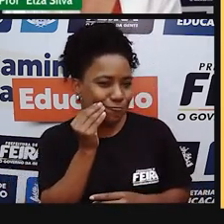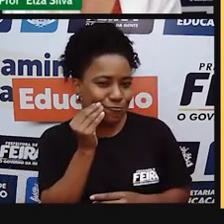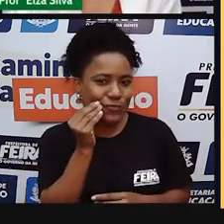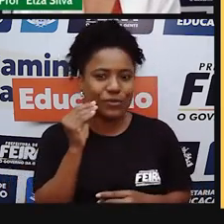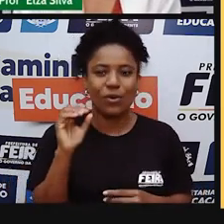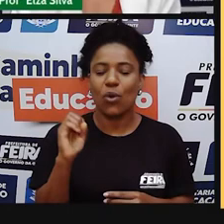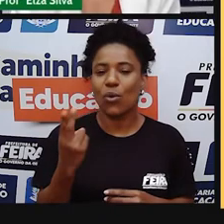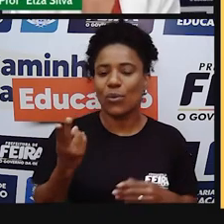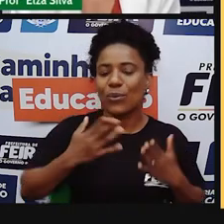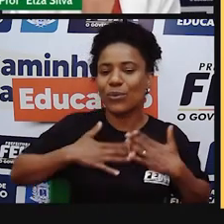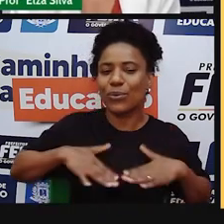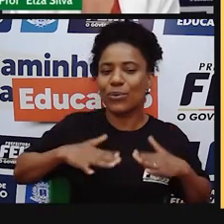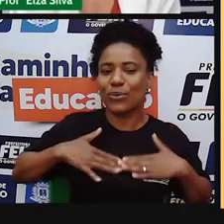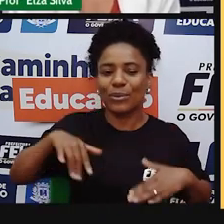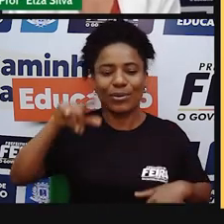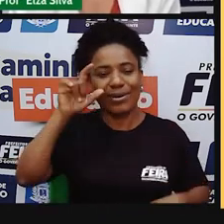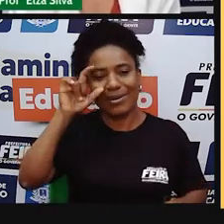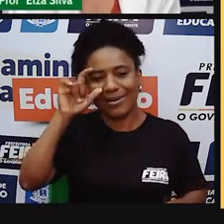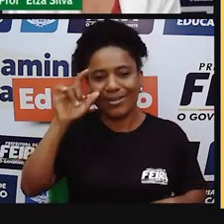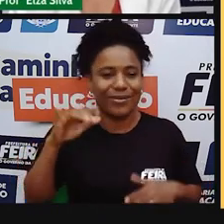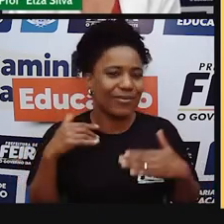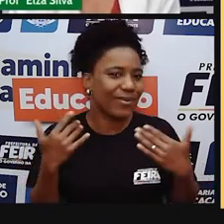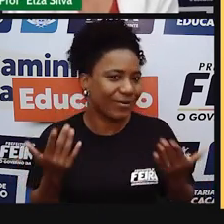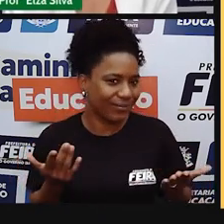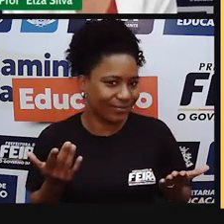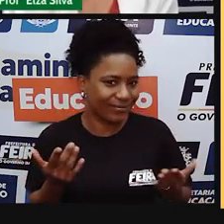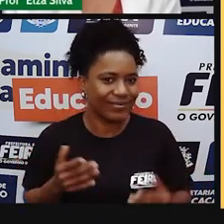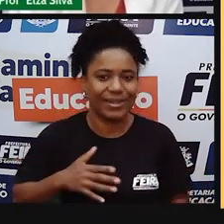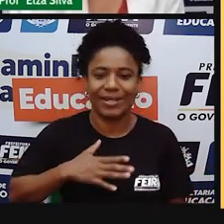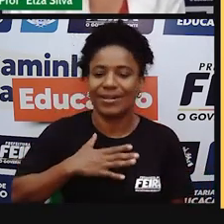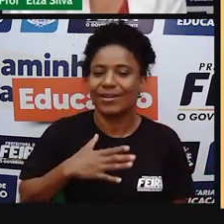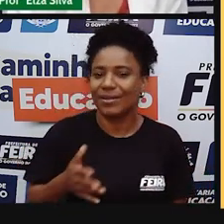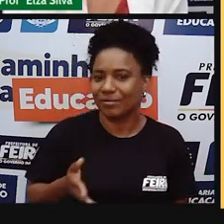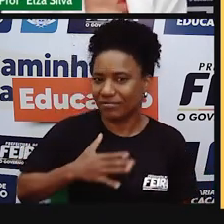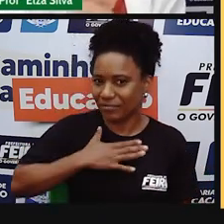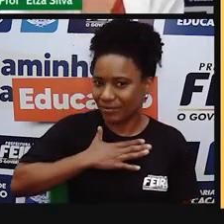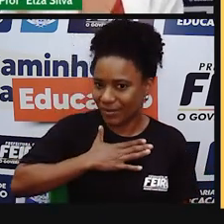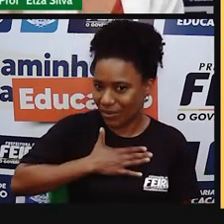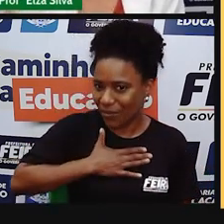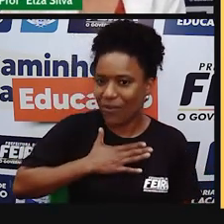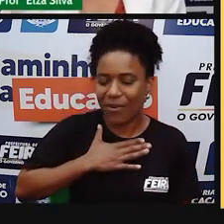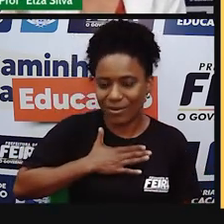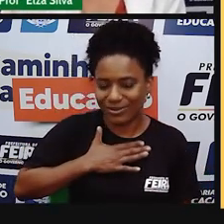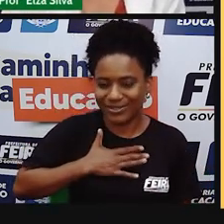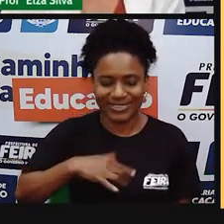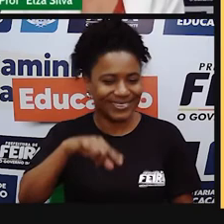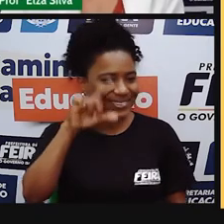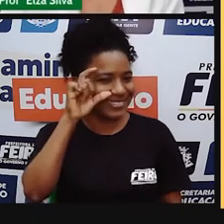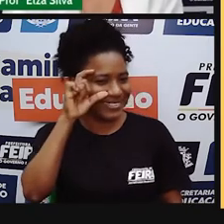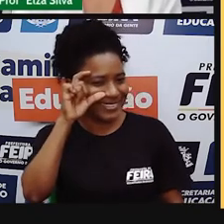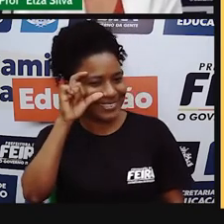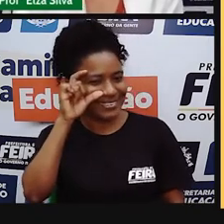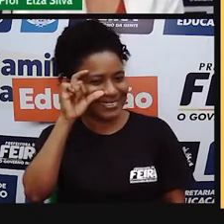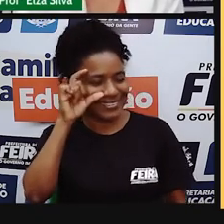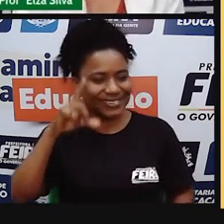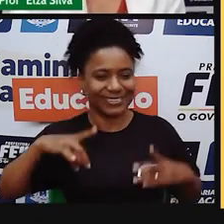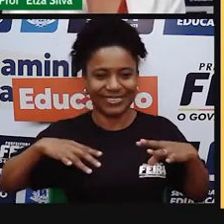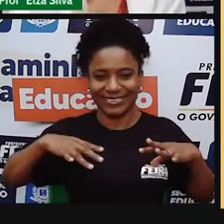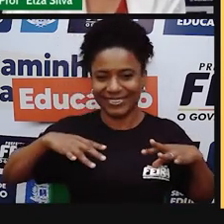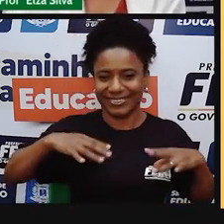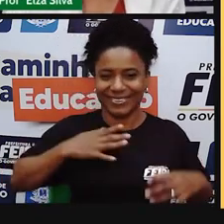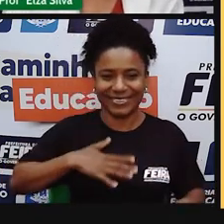relaxity. It's a relaxity. Então, eu prefiro descontraída. Ok?